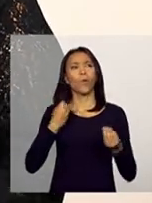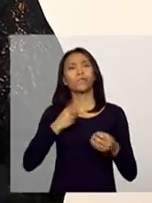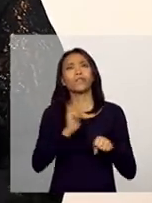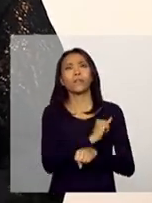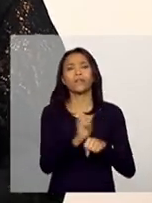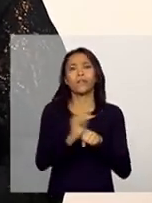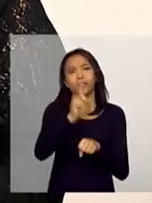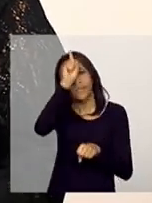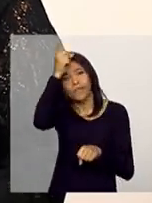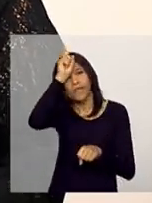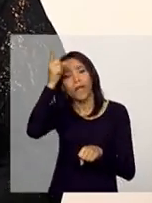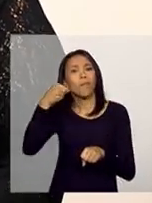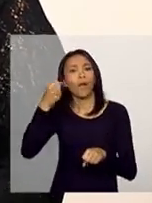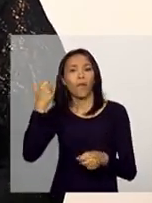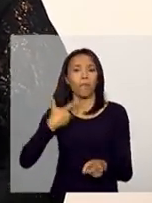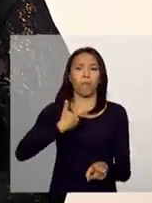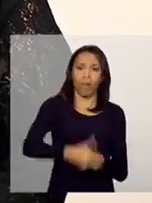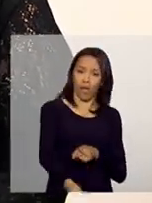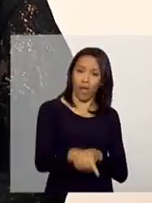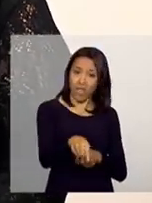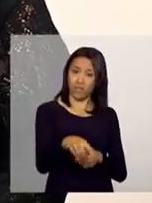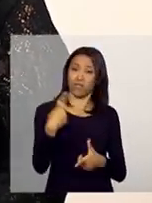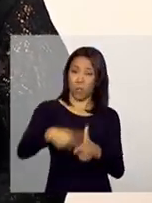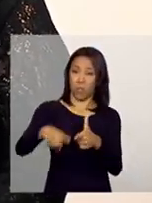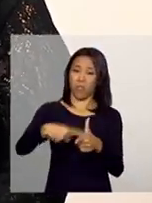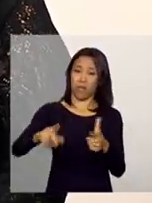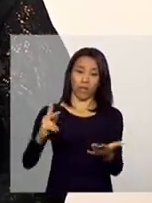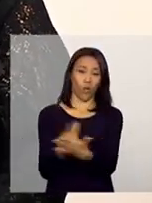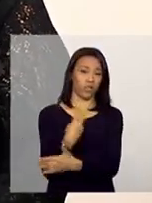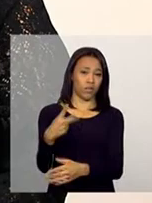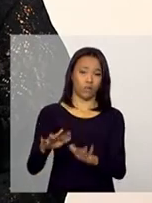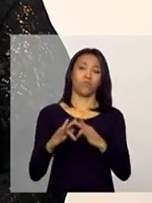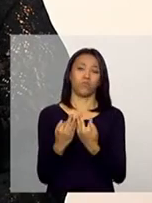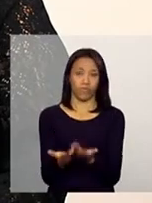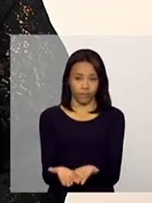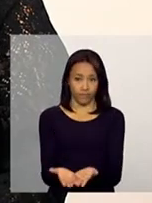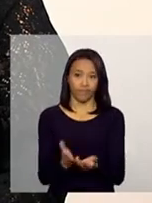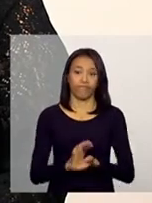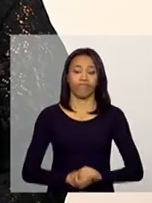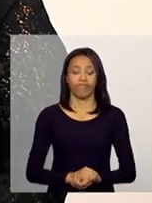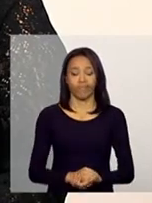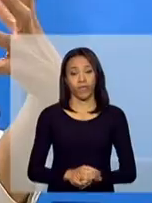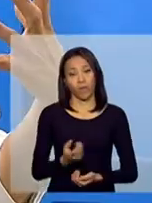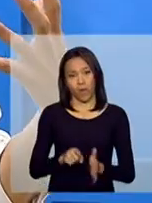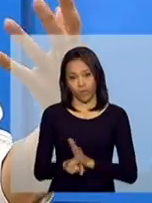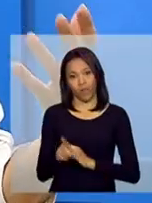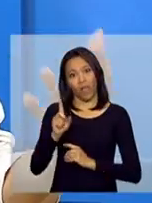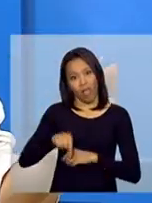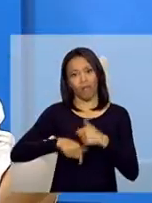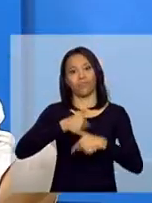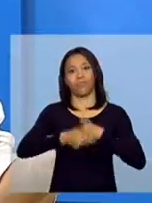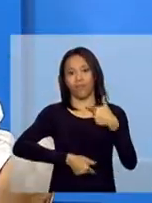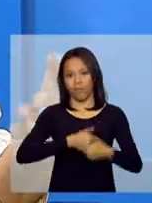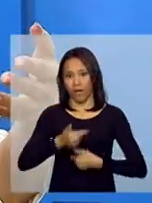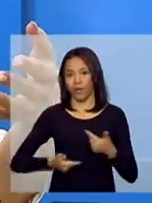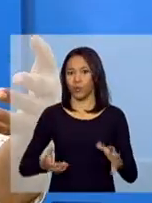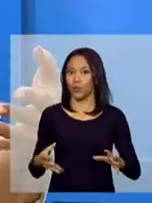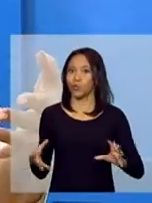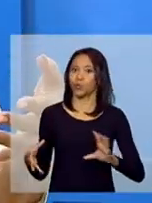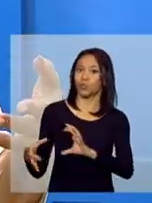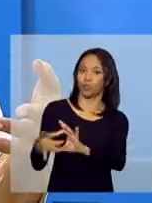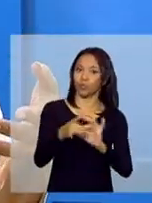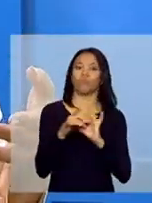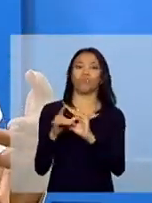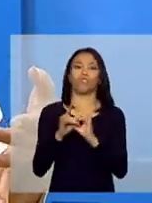superar essa situação que vai deixá-la de forma mais fragilizada. Ou seja, é realmente um trabalho conjunto de